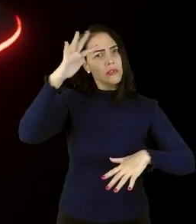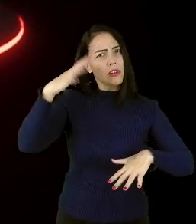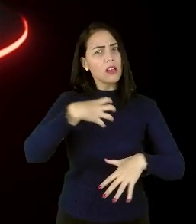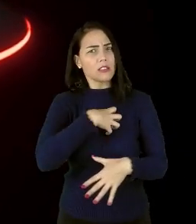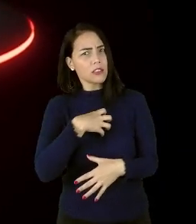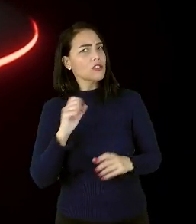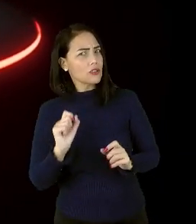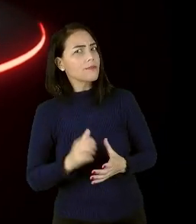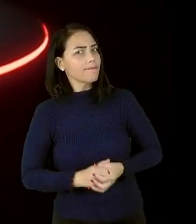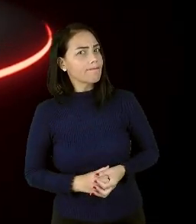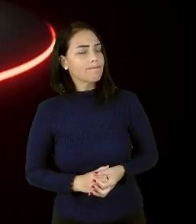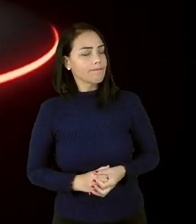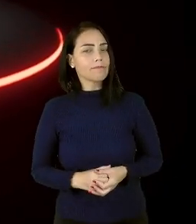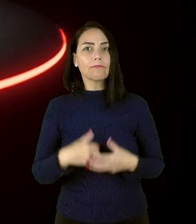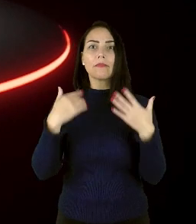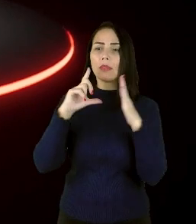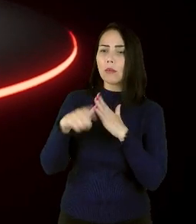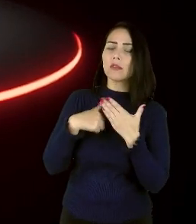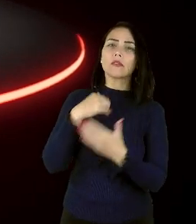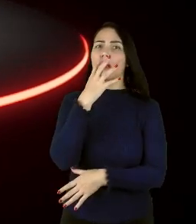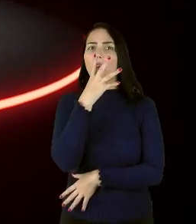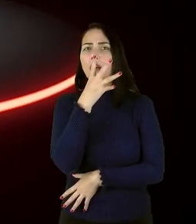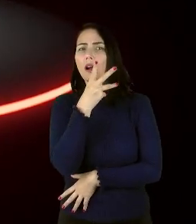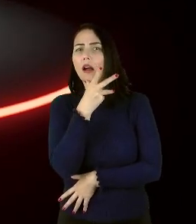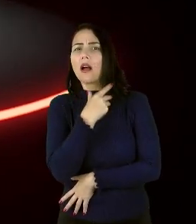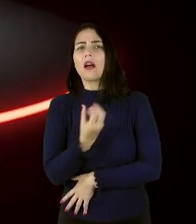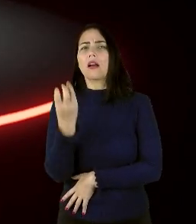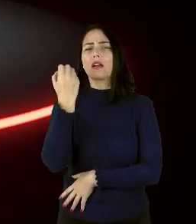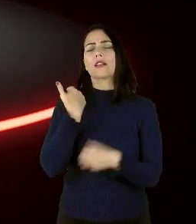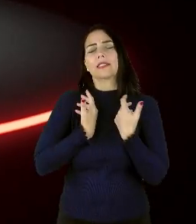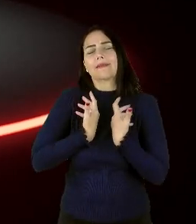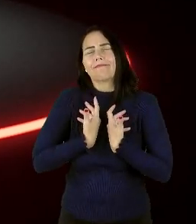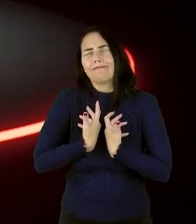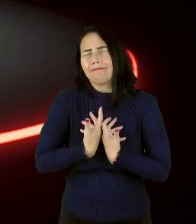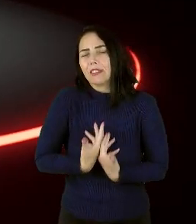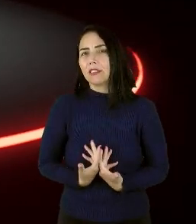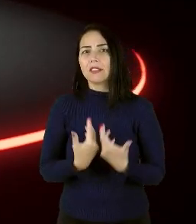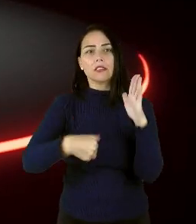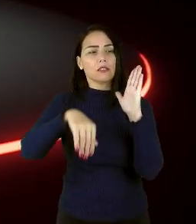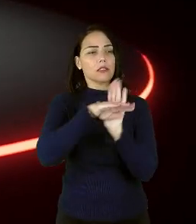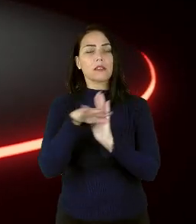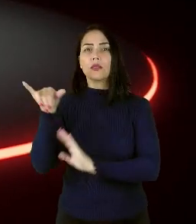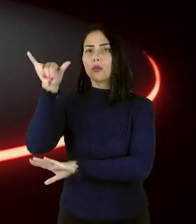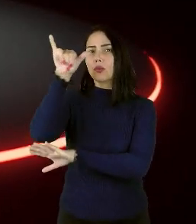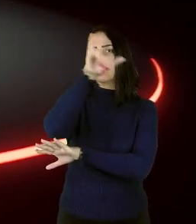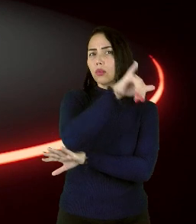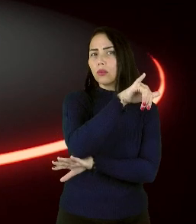Depois de longas trintas horas de viagem e completamente exausto, cheguei ao aeroporto de Cairo.